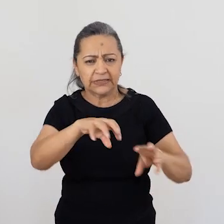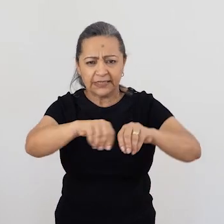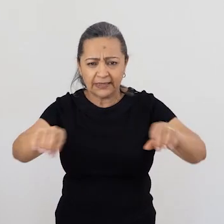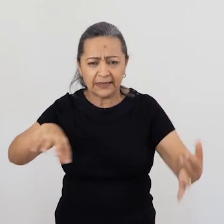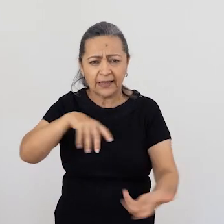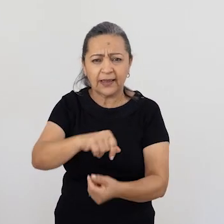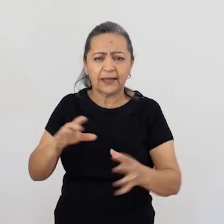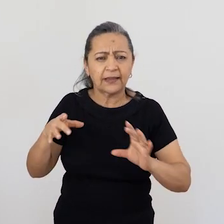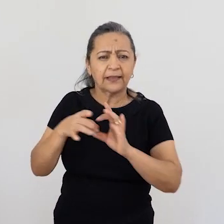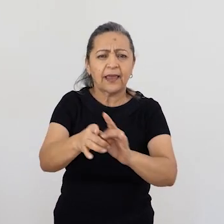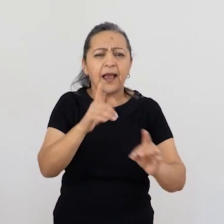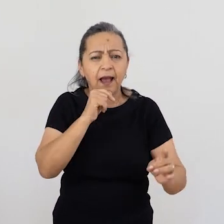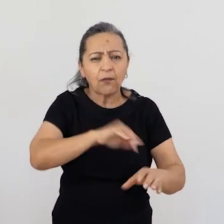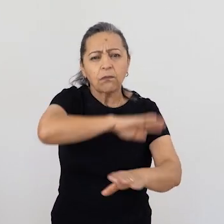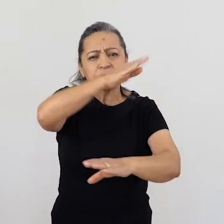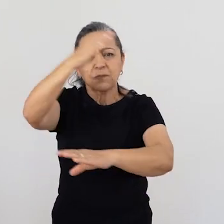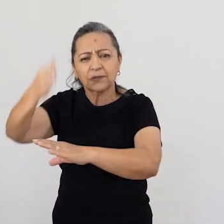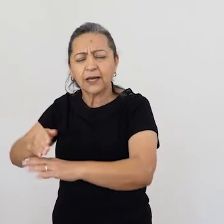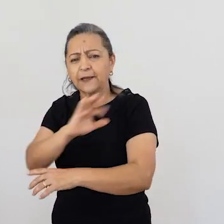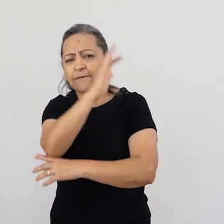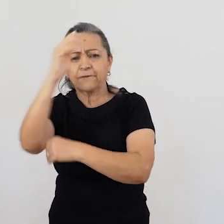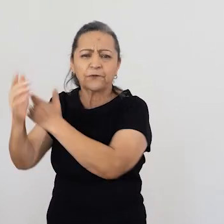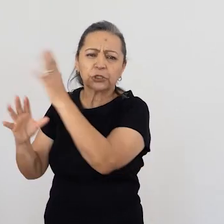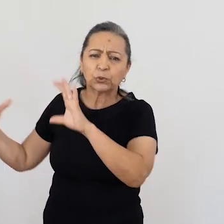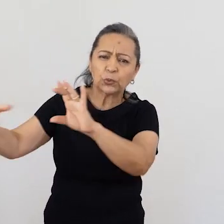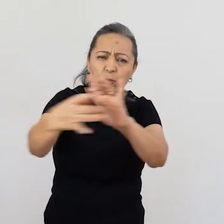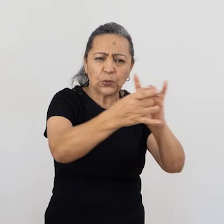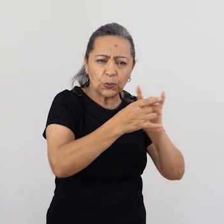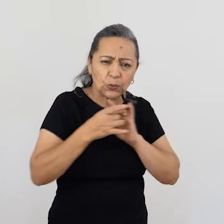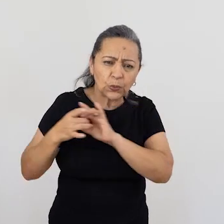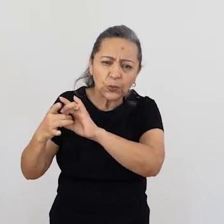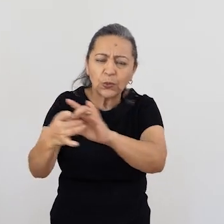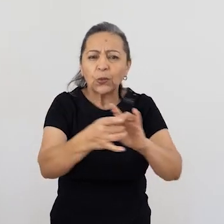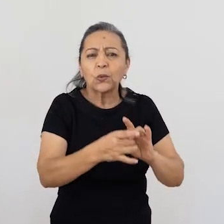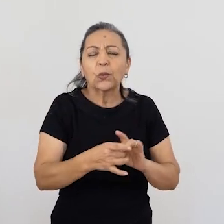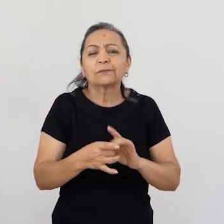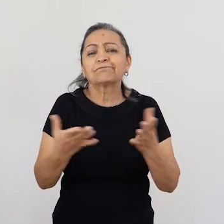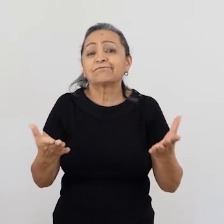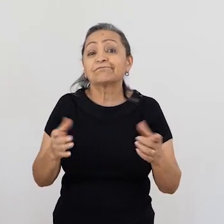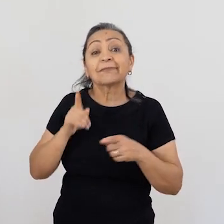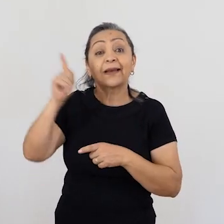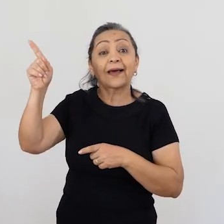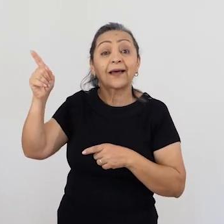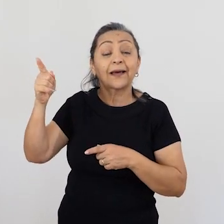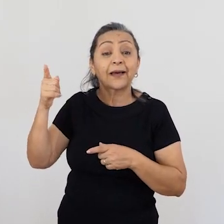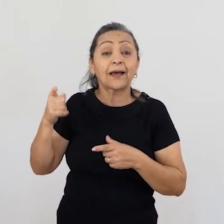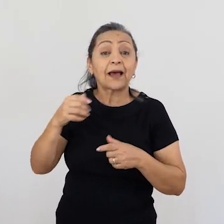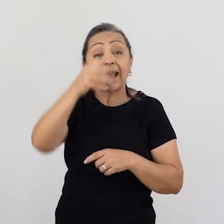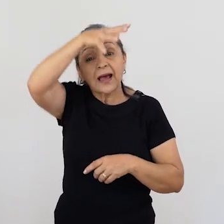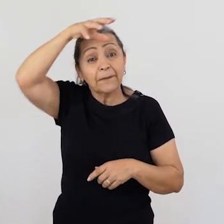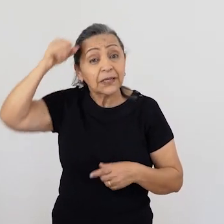pertencente a uma grande família, a grande família dos filhos e filhas da Terra. Que integra as águas, integra as